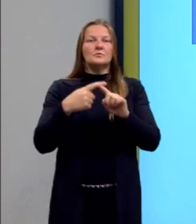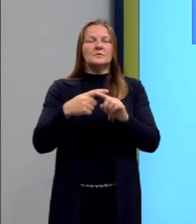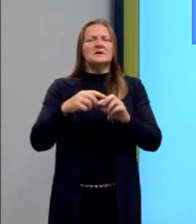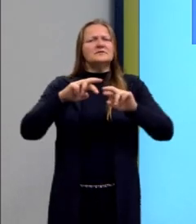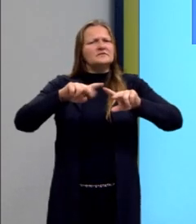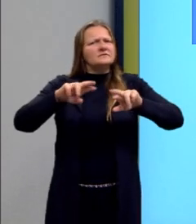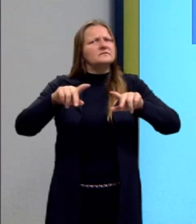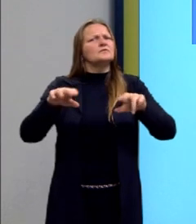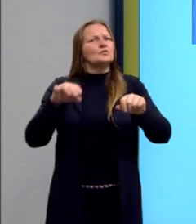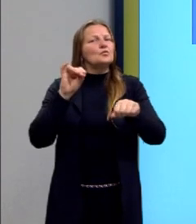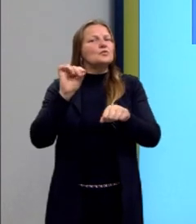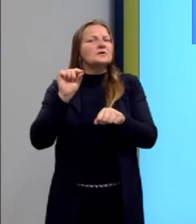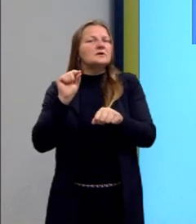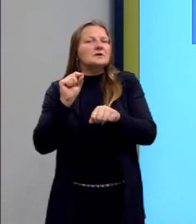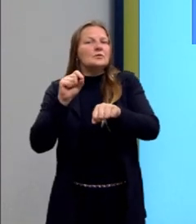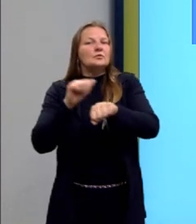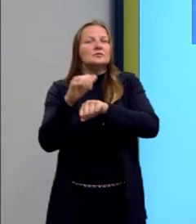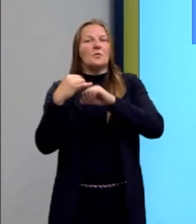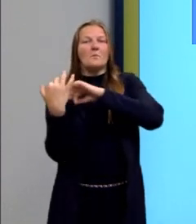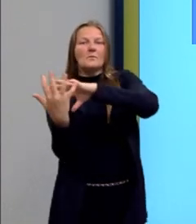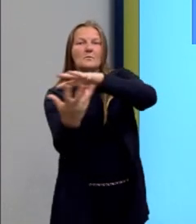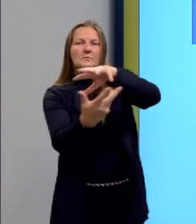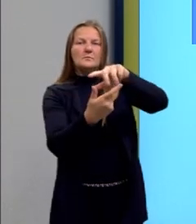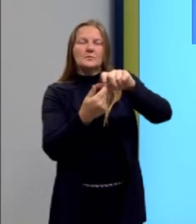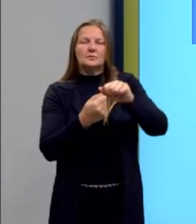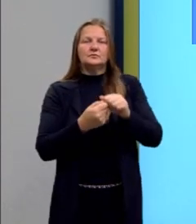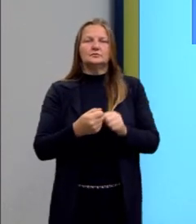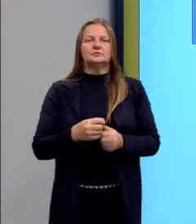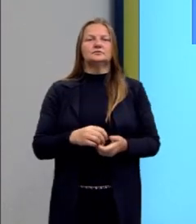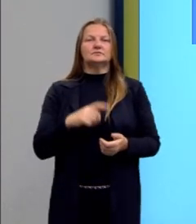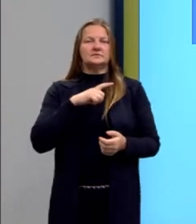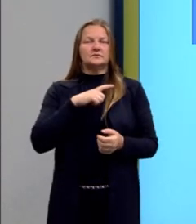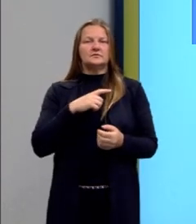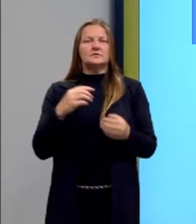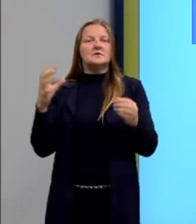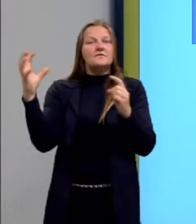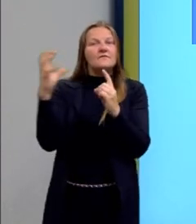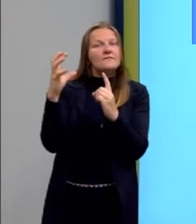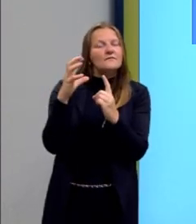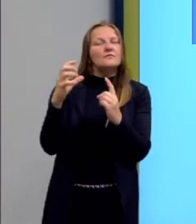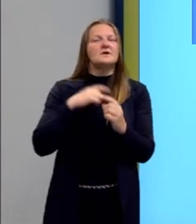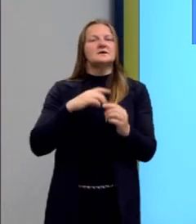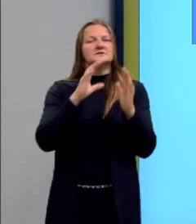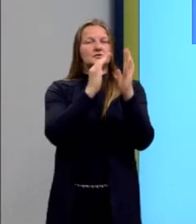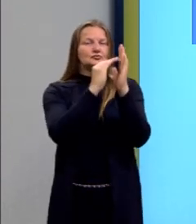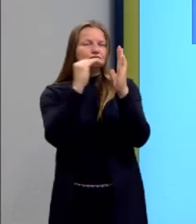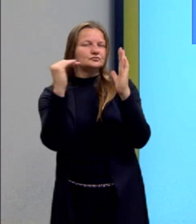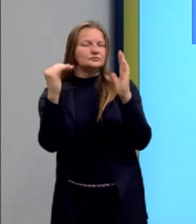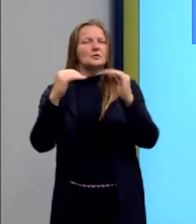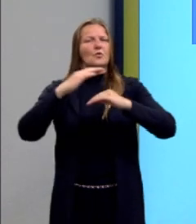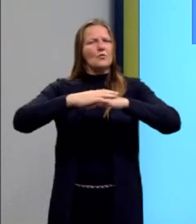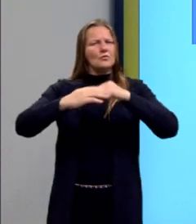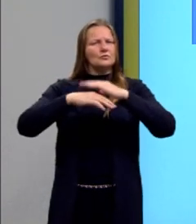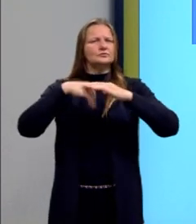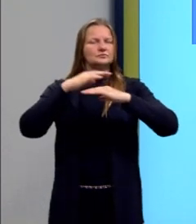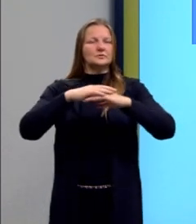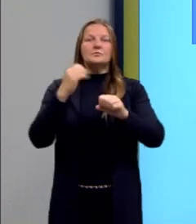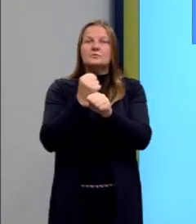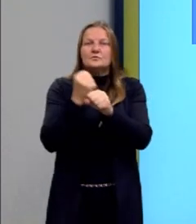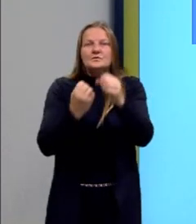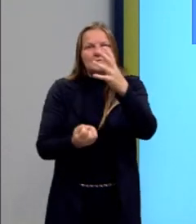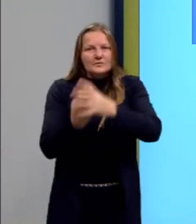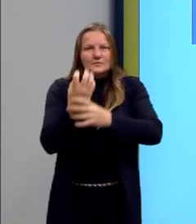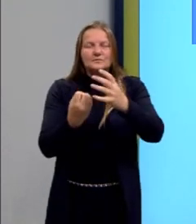série de acontecimentos no mundo que, obviamente, interferiram na estética, na construção da produção